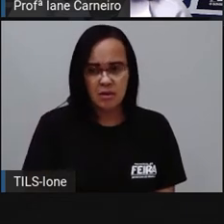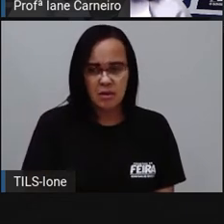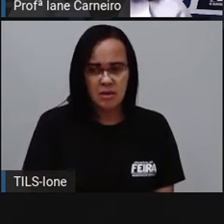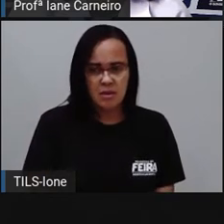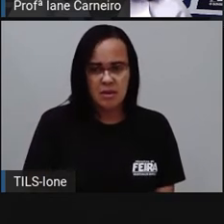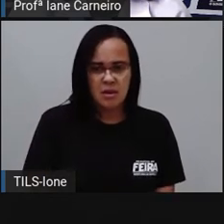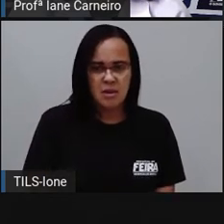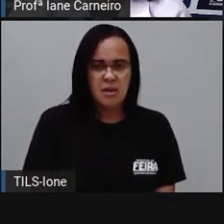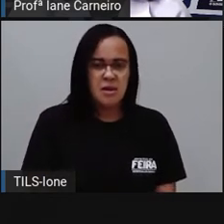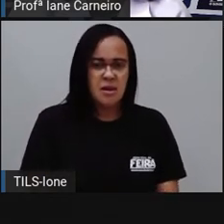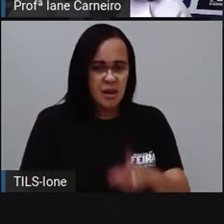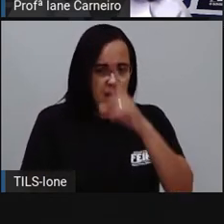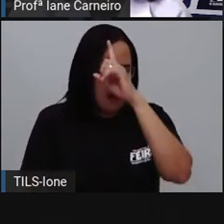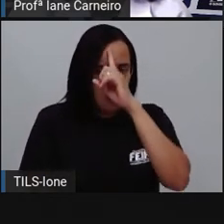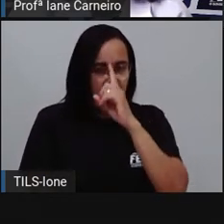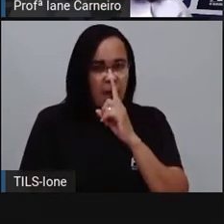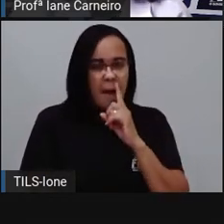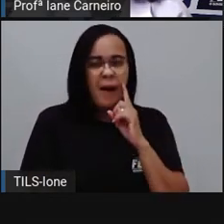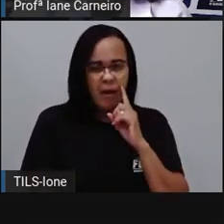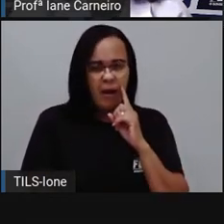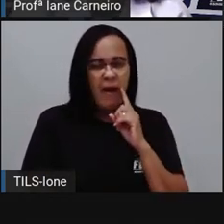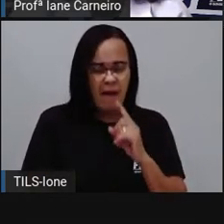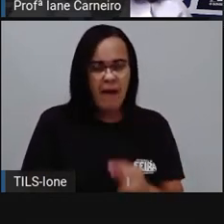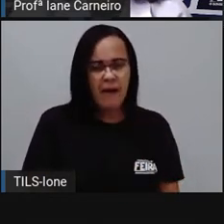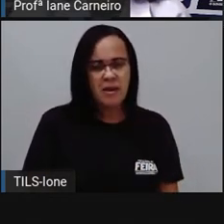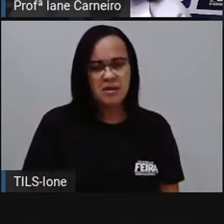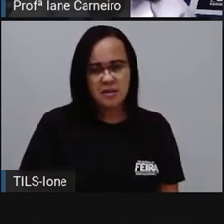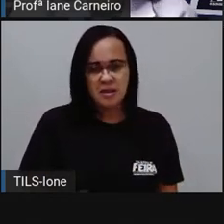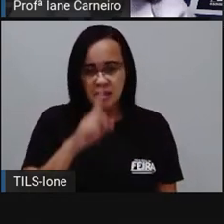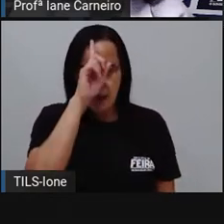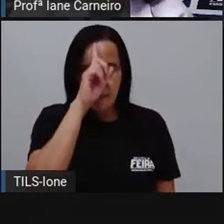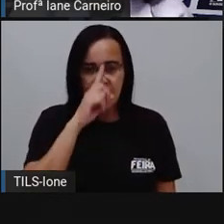amarelo, pronto. Aí, deixa a Pró colocar aqui a cor amarela.